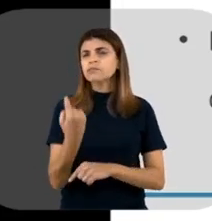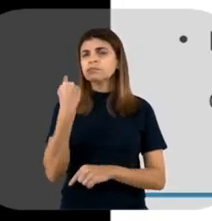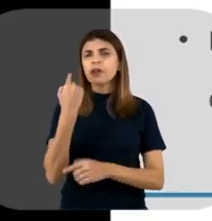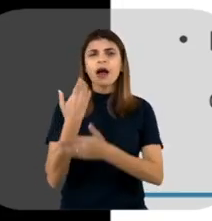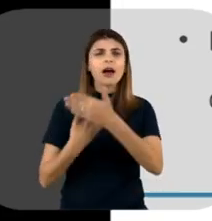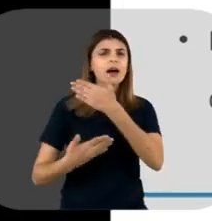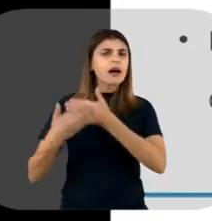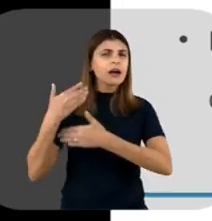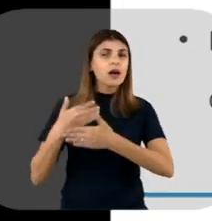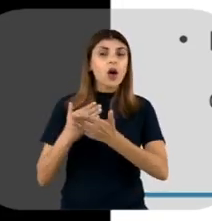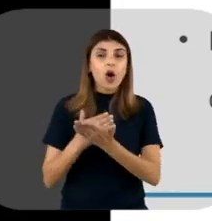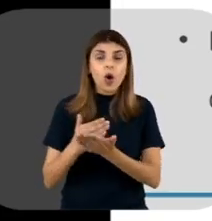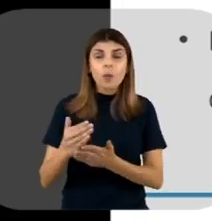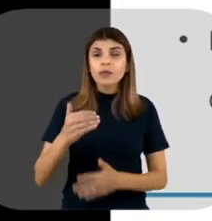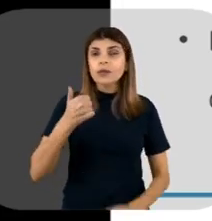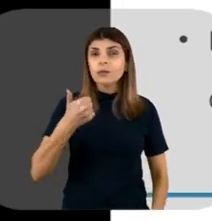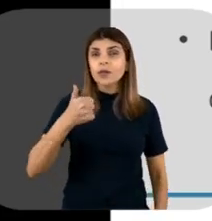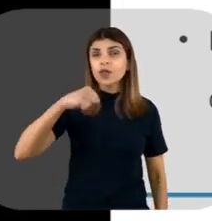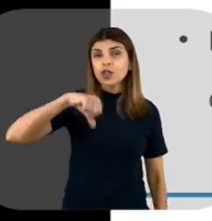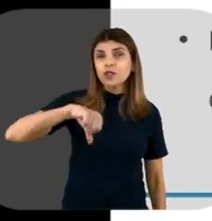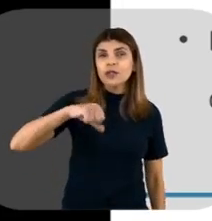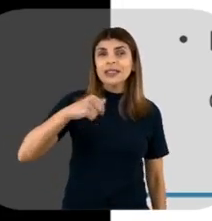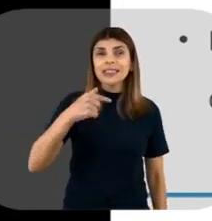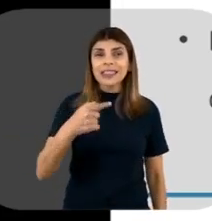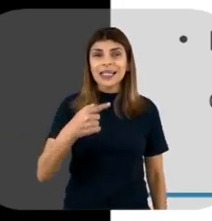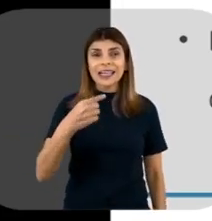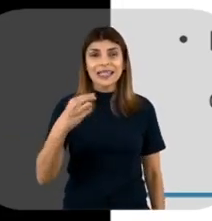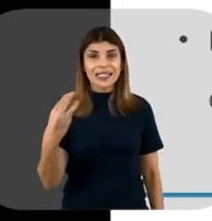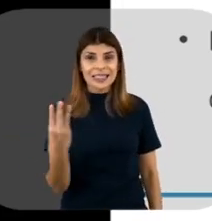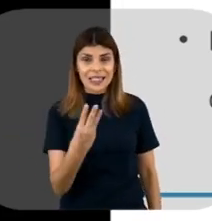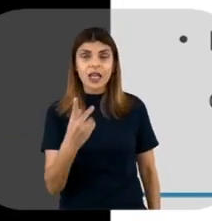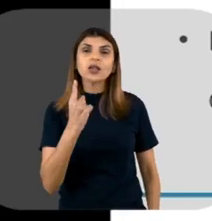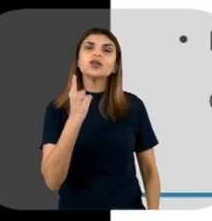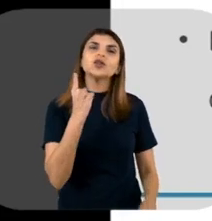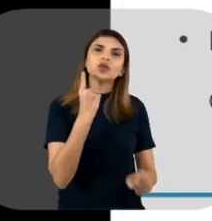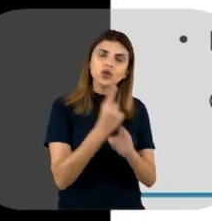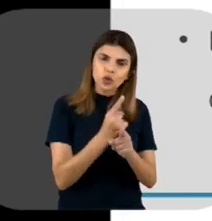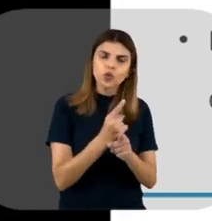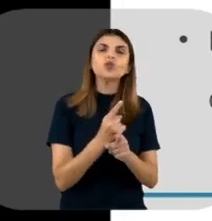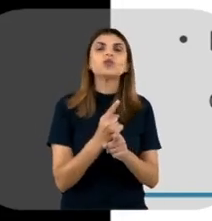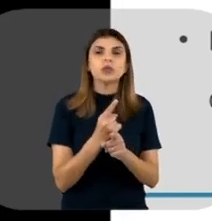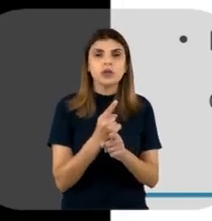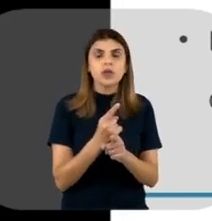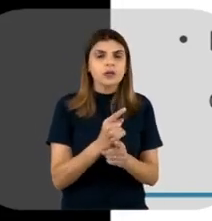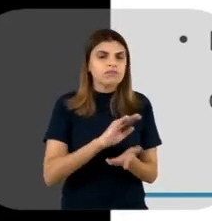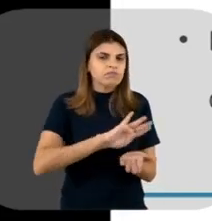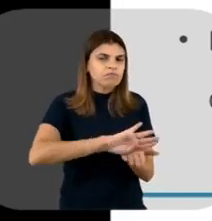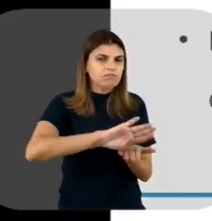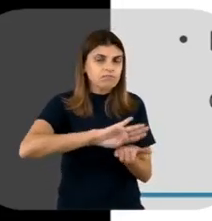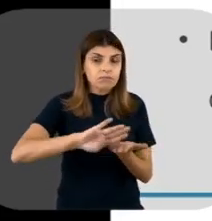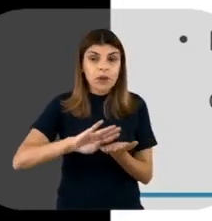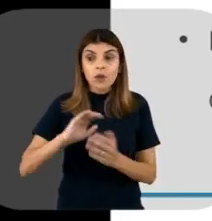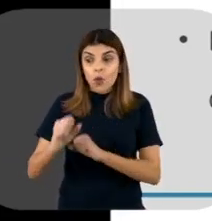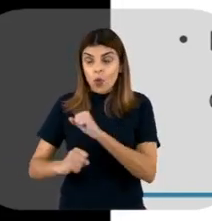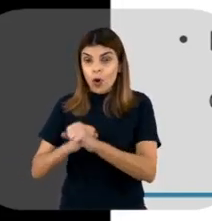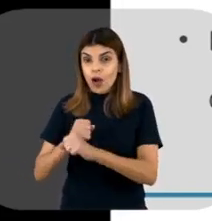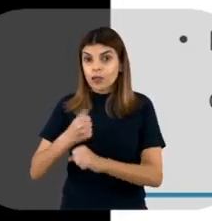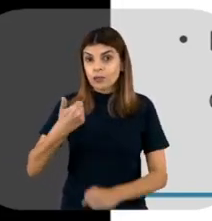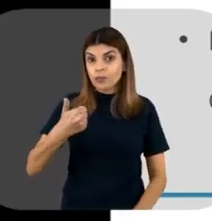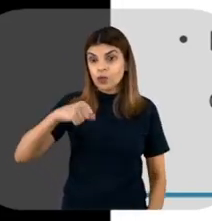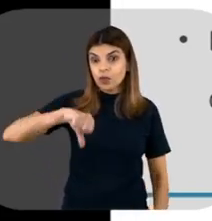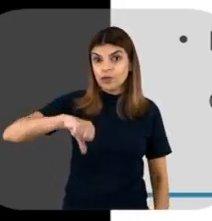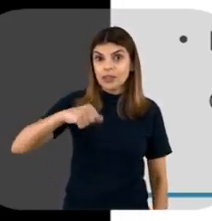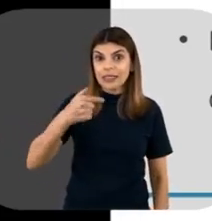1973, né? Que foram descobertas as enzimas de restrição. Em 78,